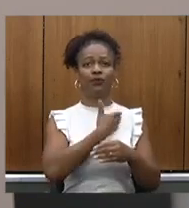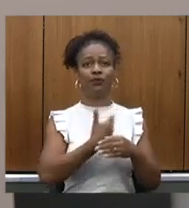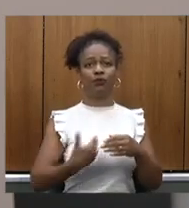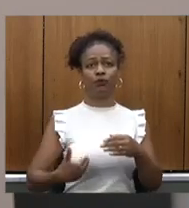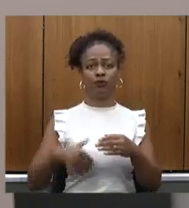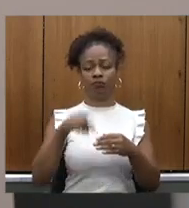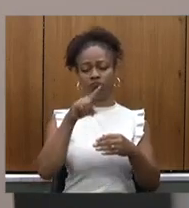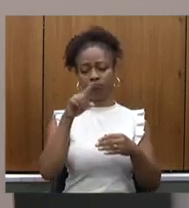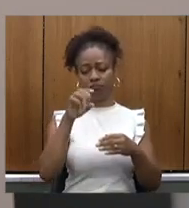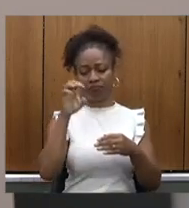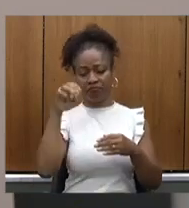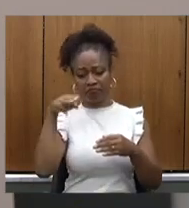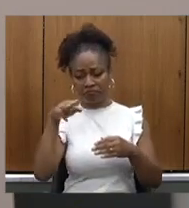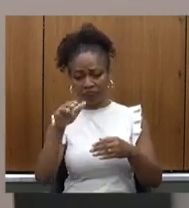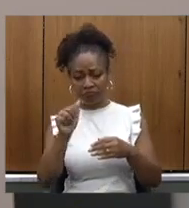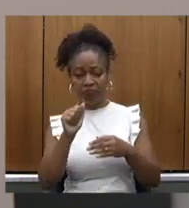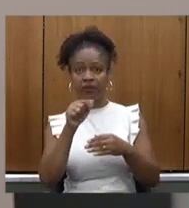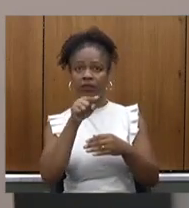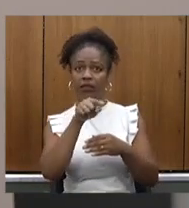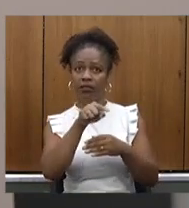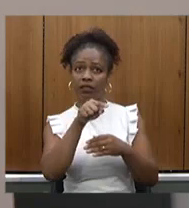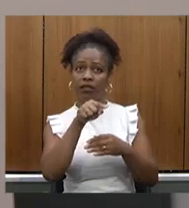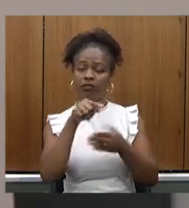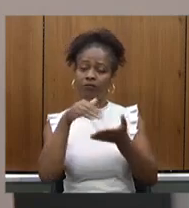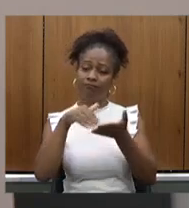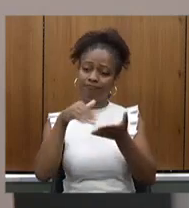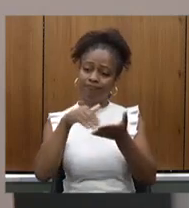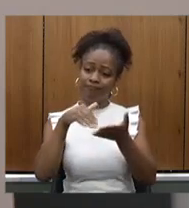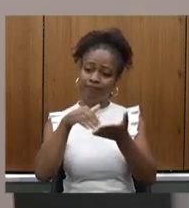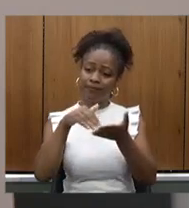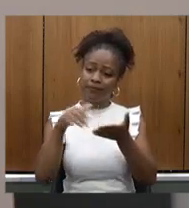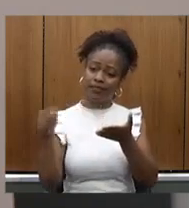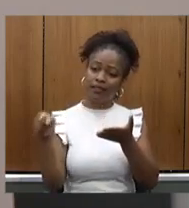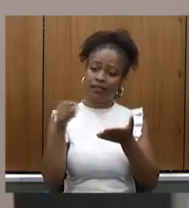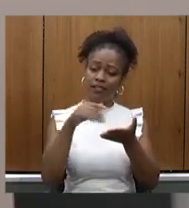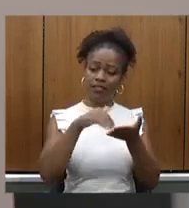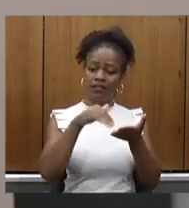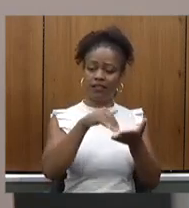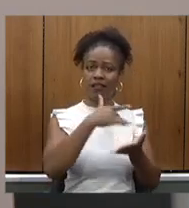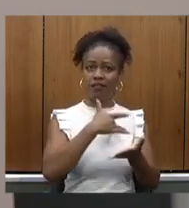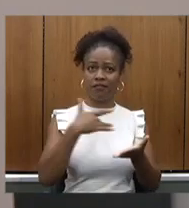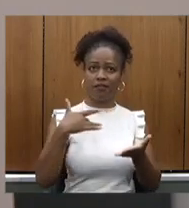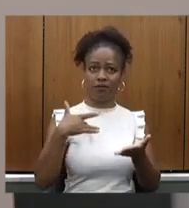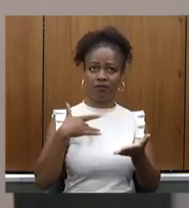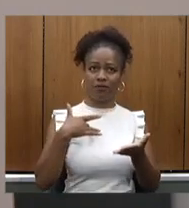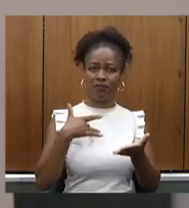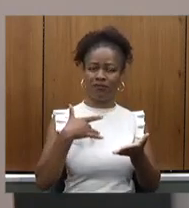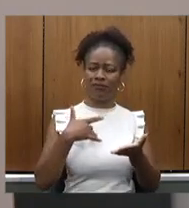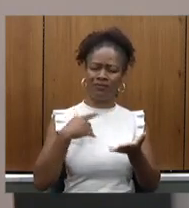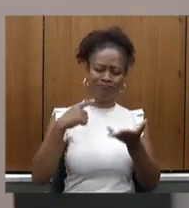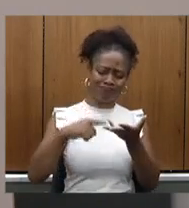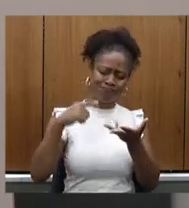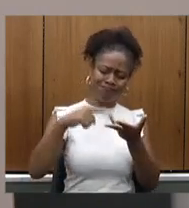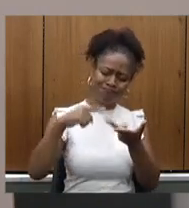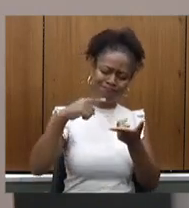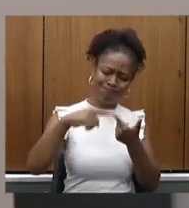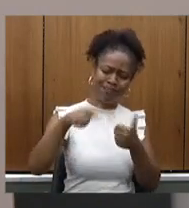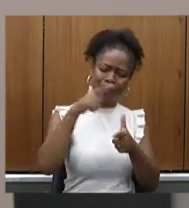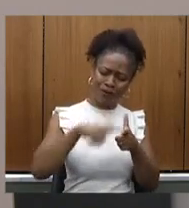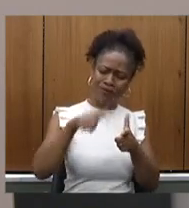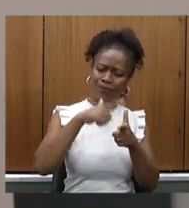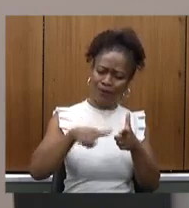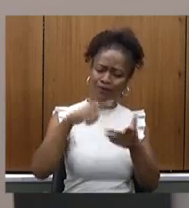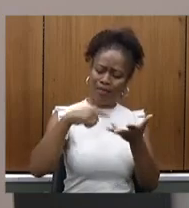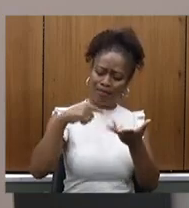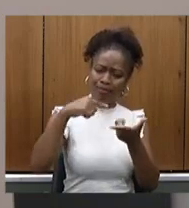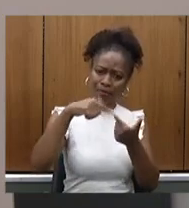a felicidade de indicá-lo como secretário de saúde e que tem tantas e tantas pautas tantos e tantos problemas mas sempre enfrentou